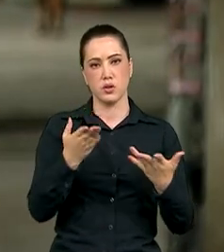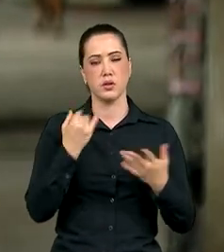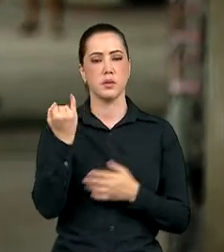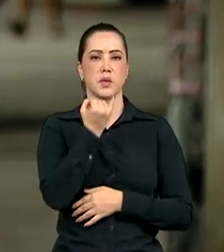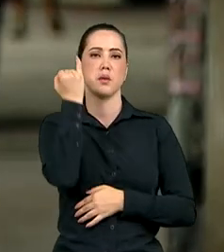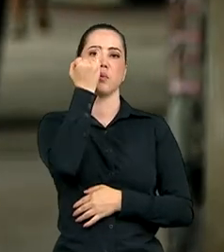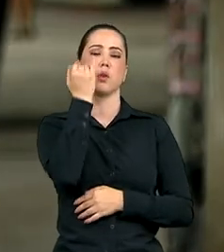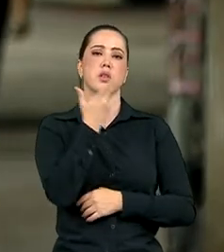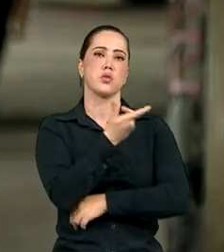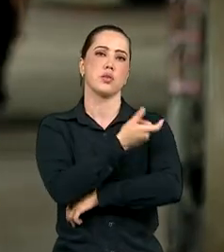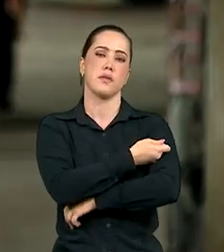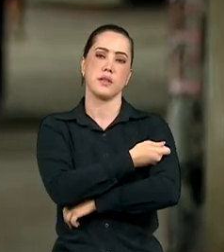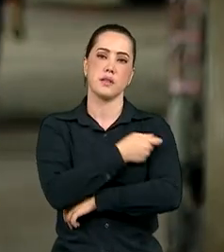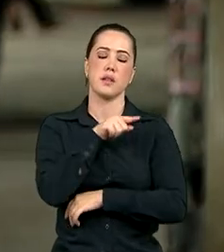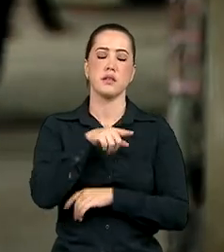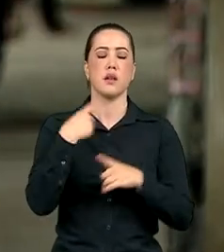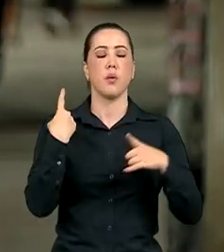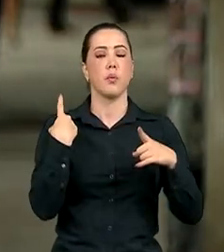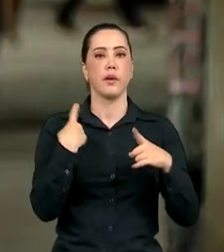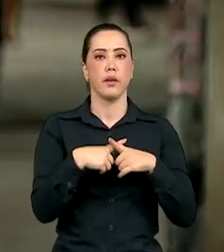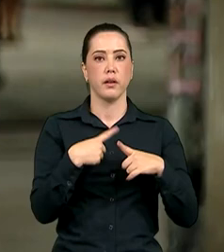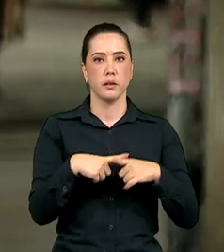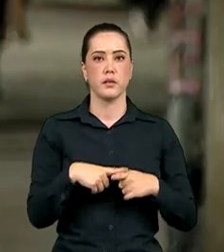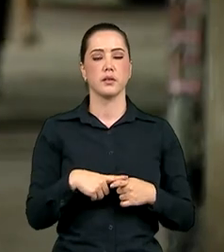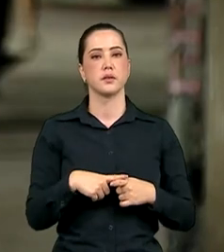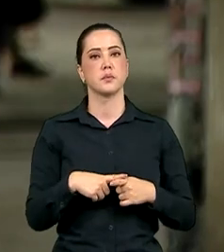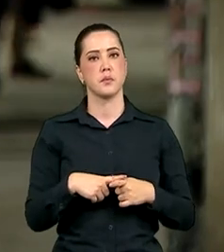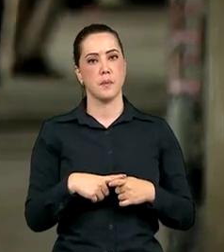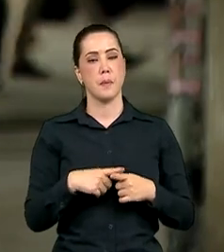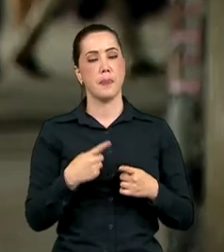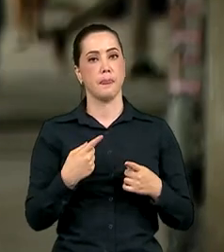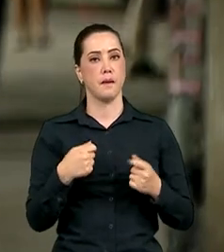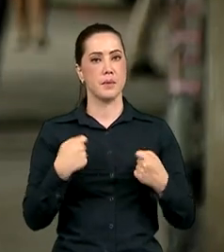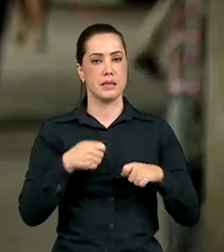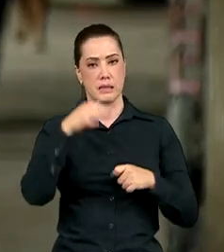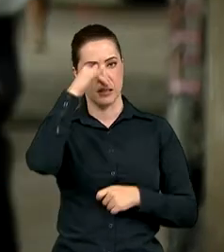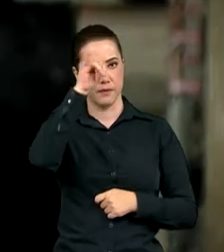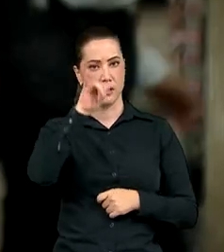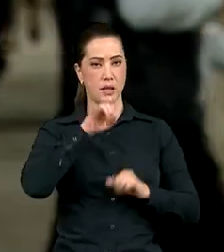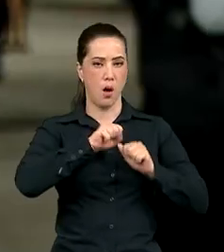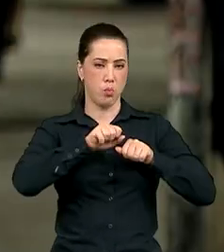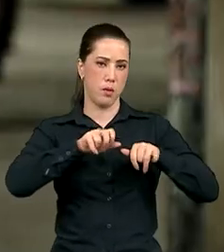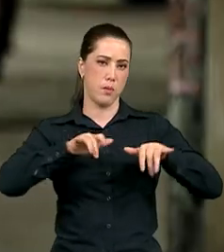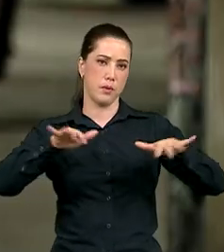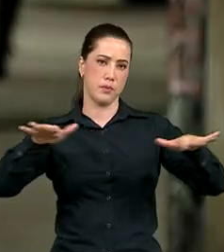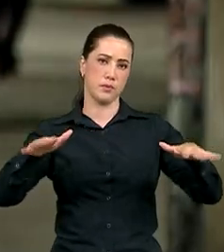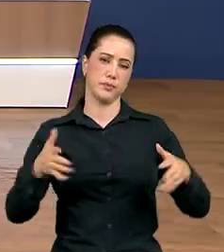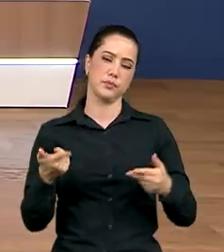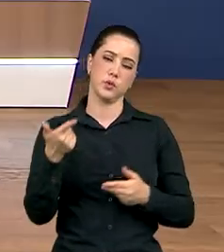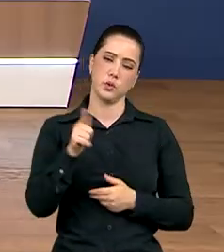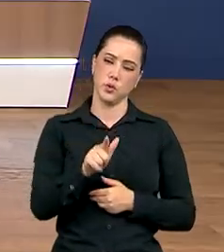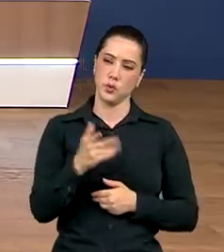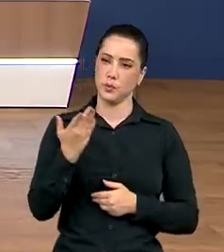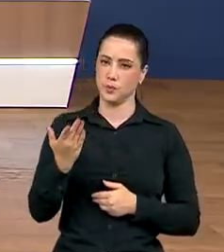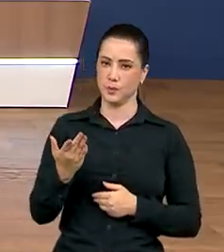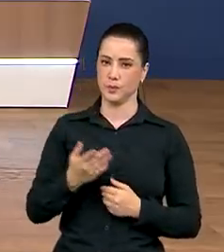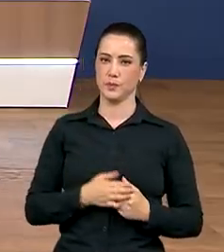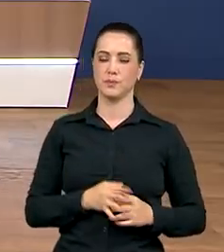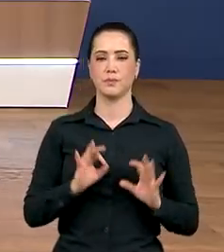importância da vacinação justamente para barrar a transmissão do vírus. Eu volto com você, Catiúcia. Obrigada,